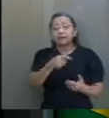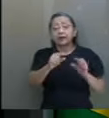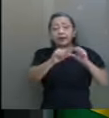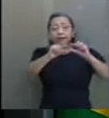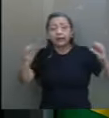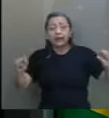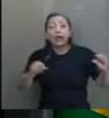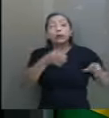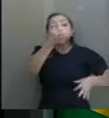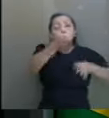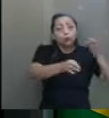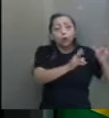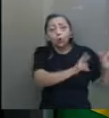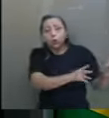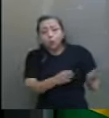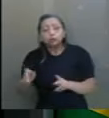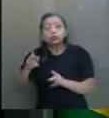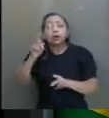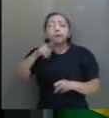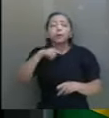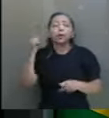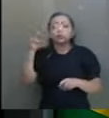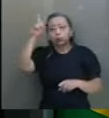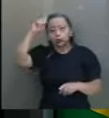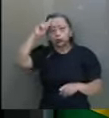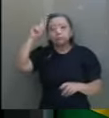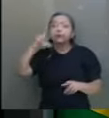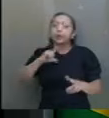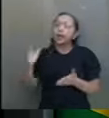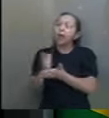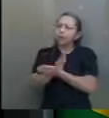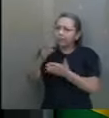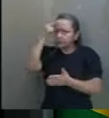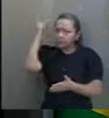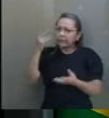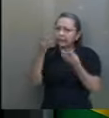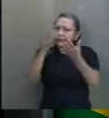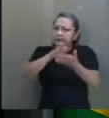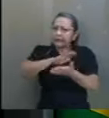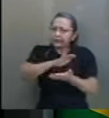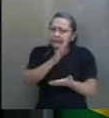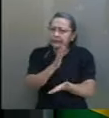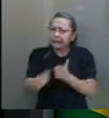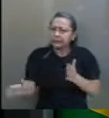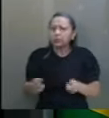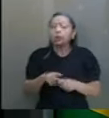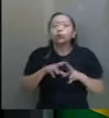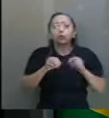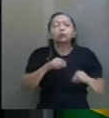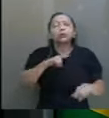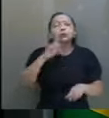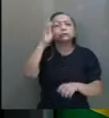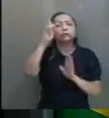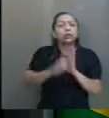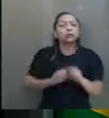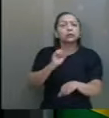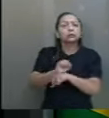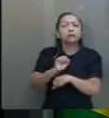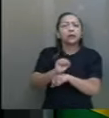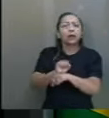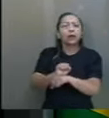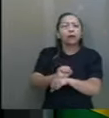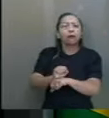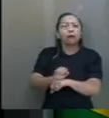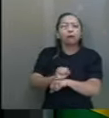todos os dias e alguém a está matando. Todos têm o direito de esperar por uma justiça